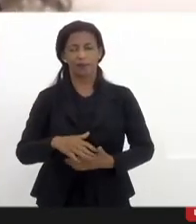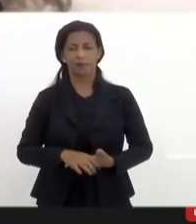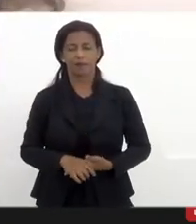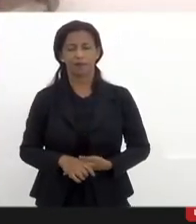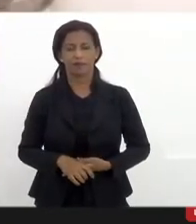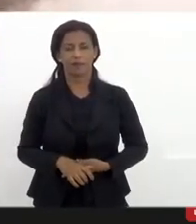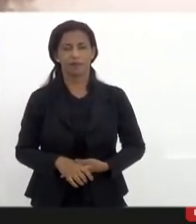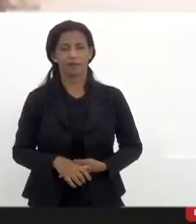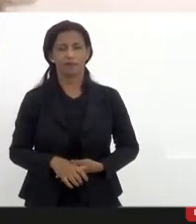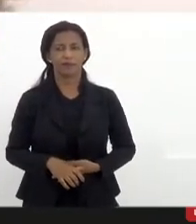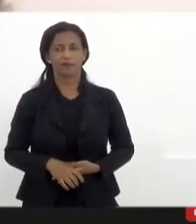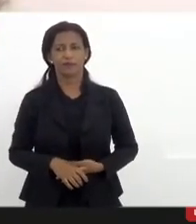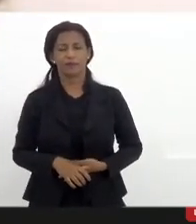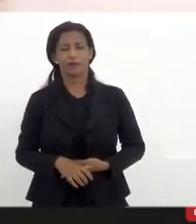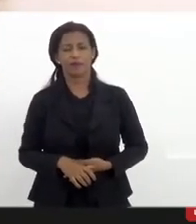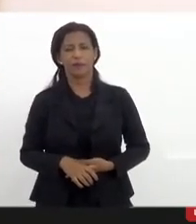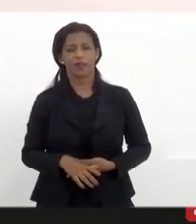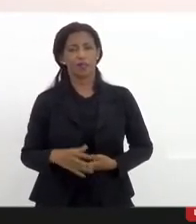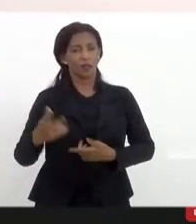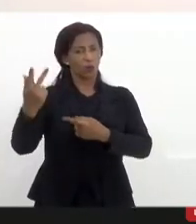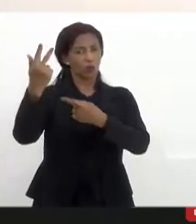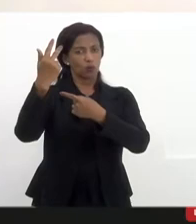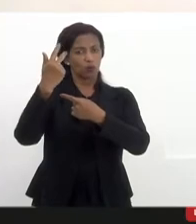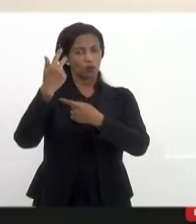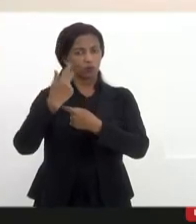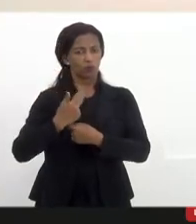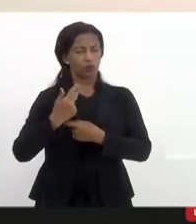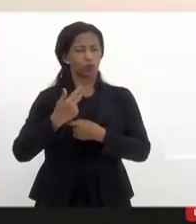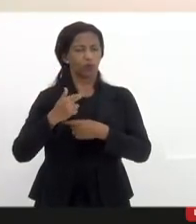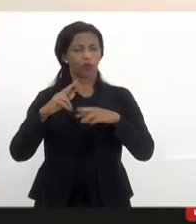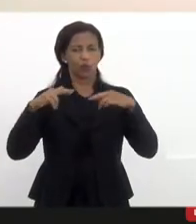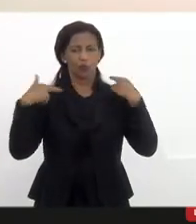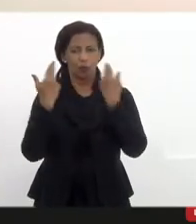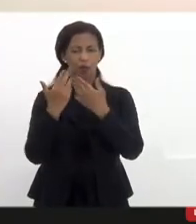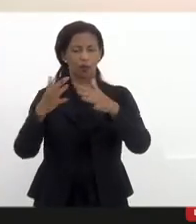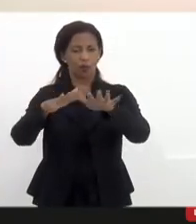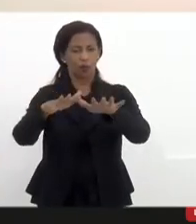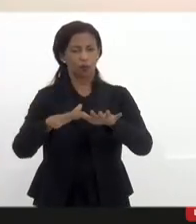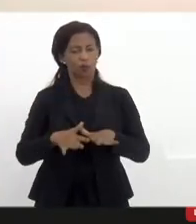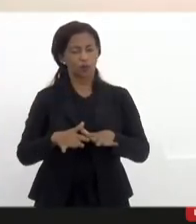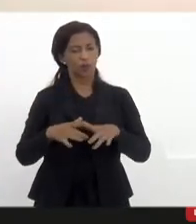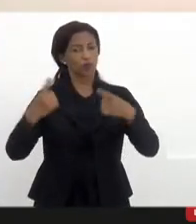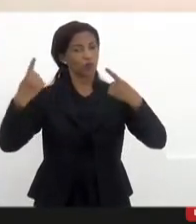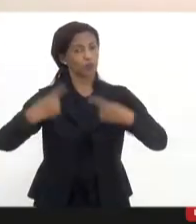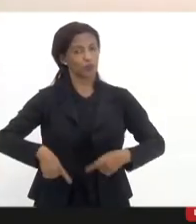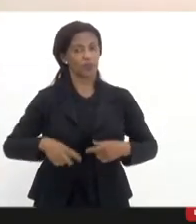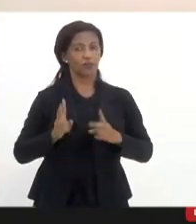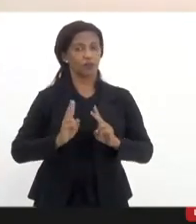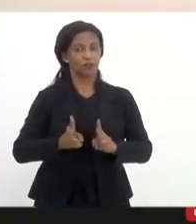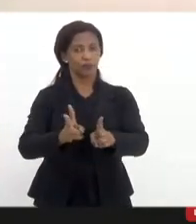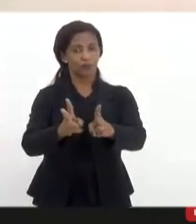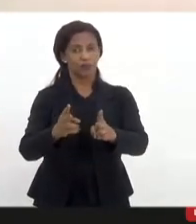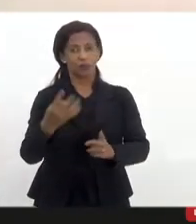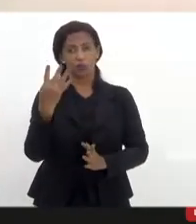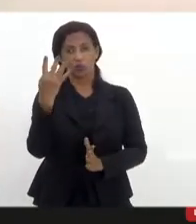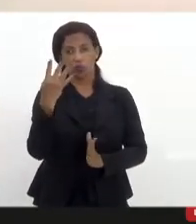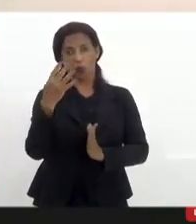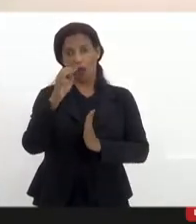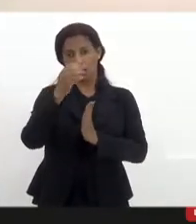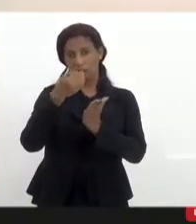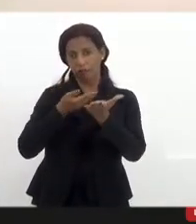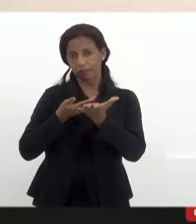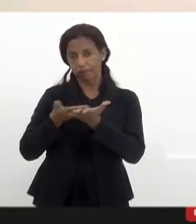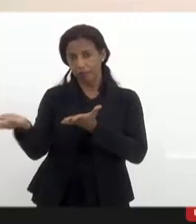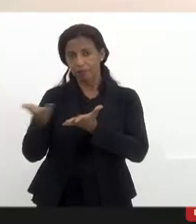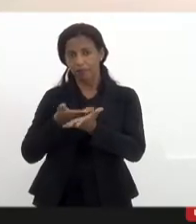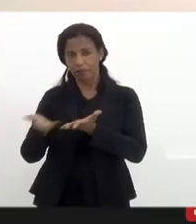então, acho que foi uma audiência muito produtiva e os desafios seguirão, temos quatro encaminhamentos robustos,